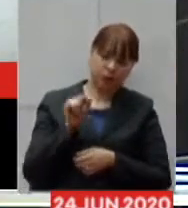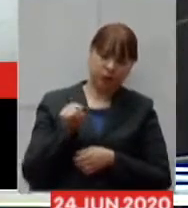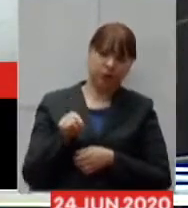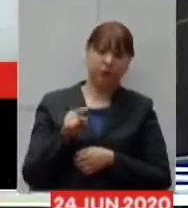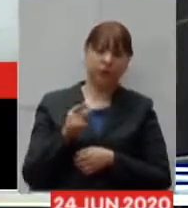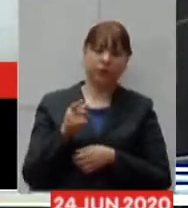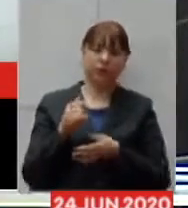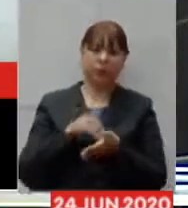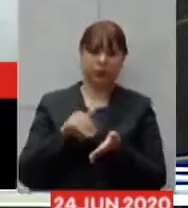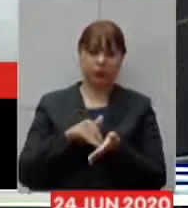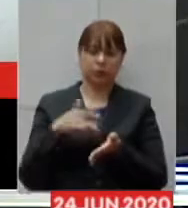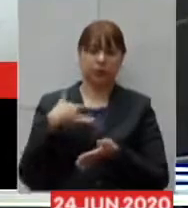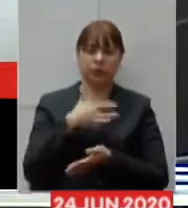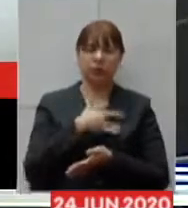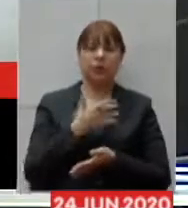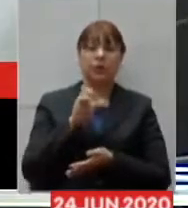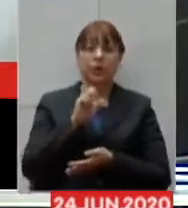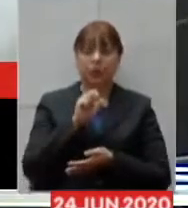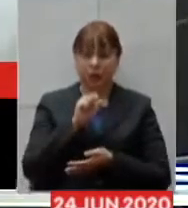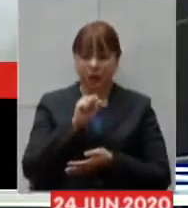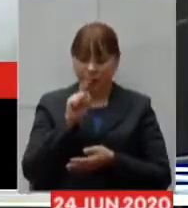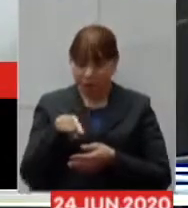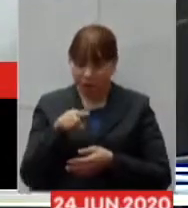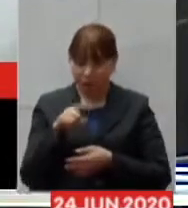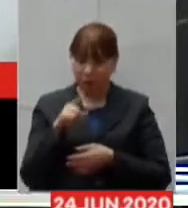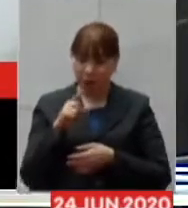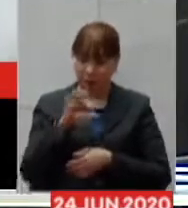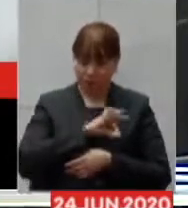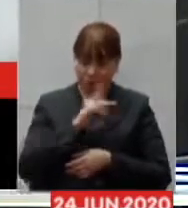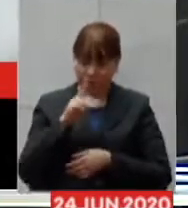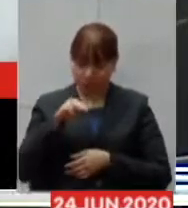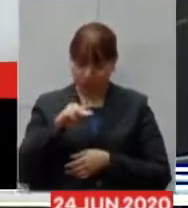pergunta se é a polícia militar que vai entregar os respiradores